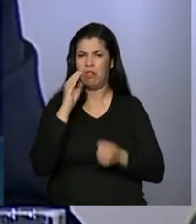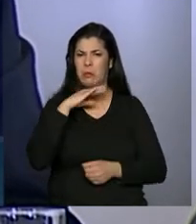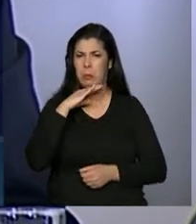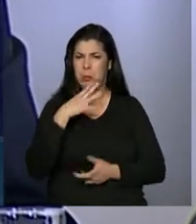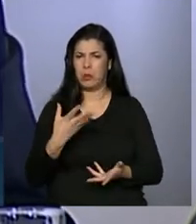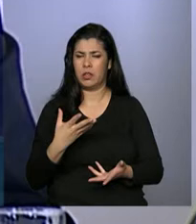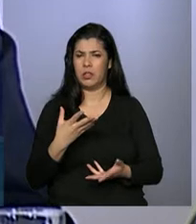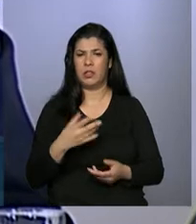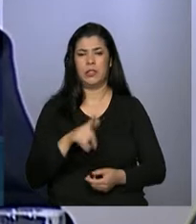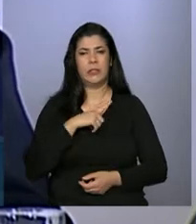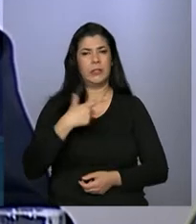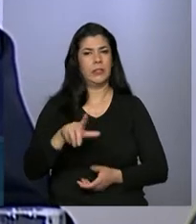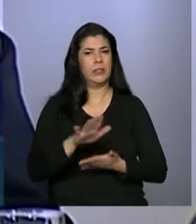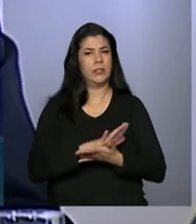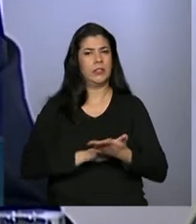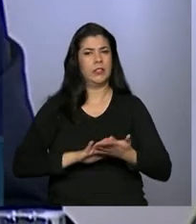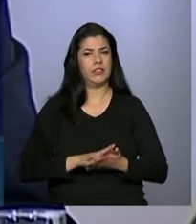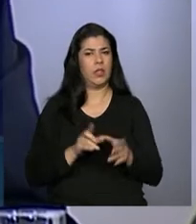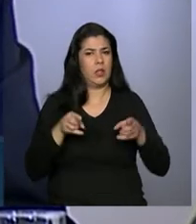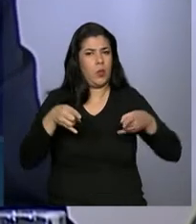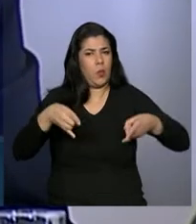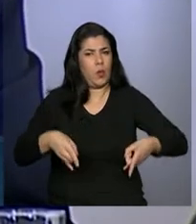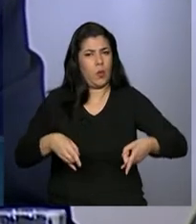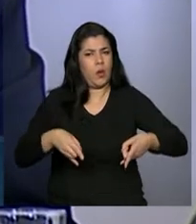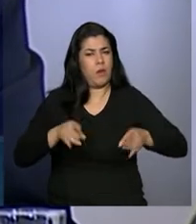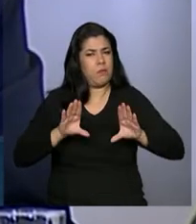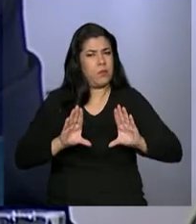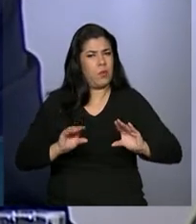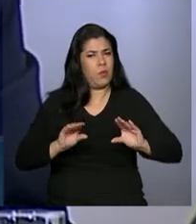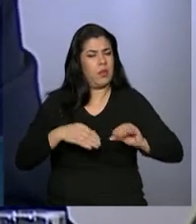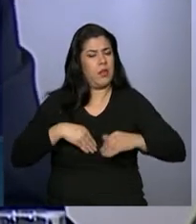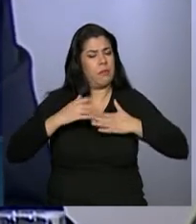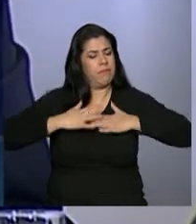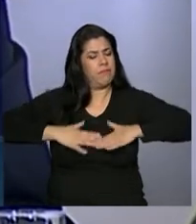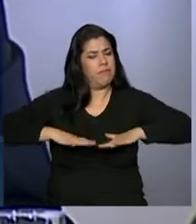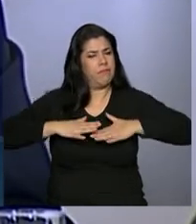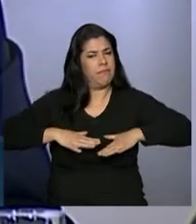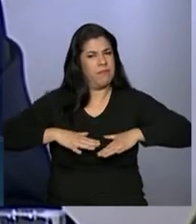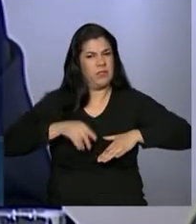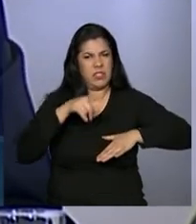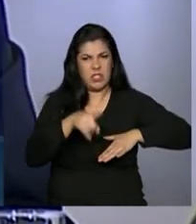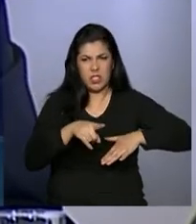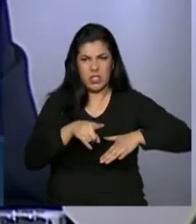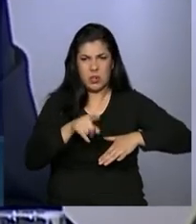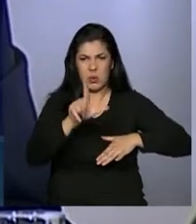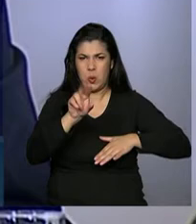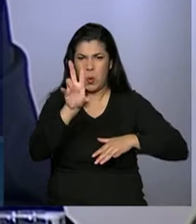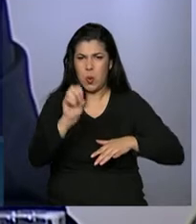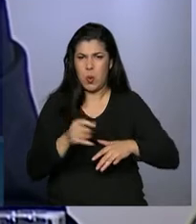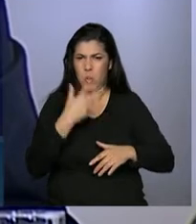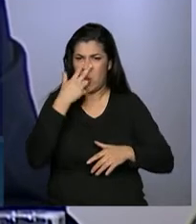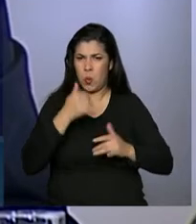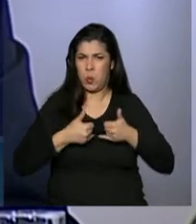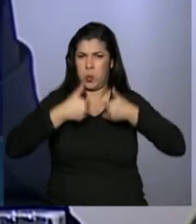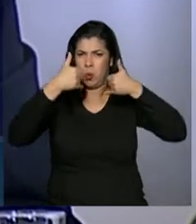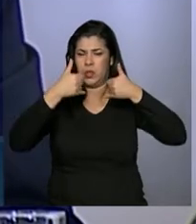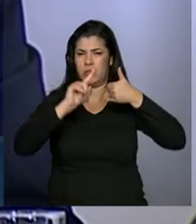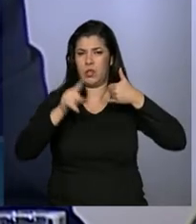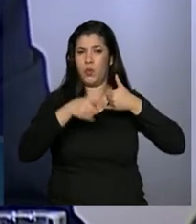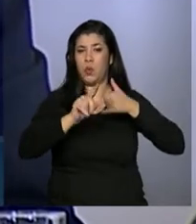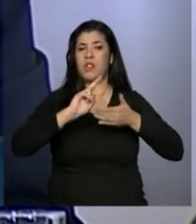que não tem sequer uma cama decente para dormir. Isso não é luxo, isso é dignidade.